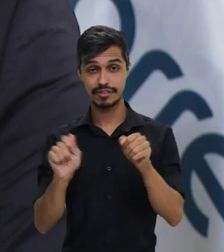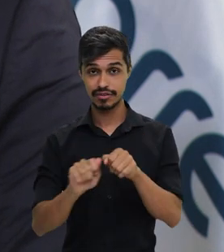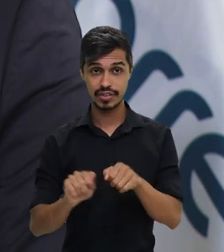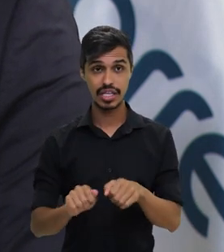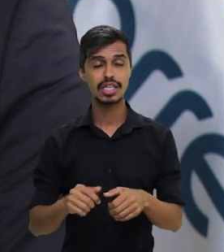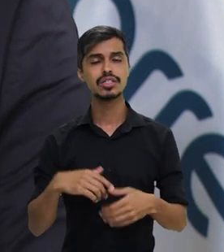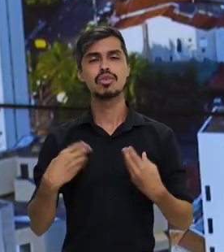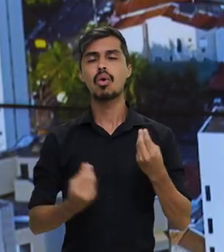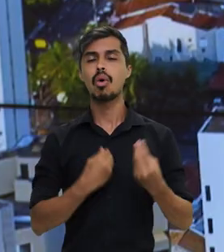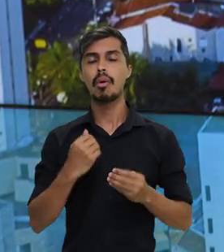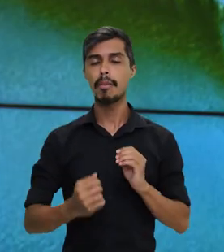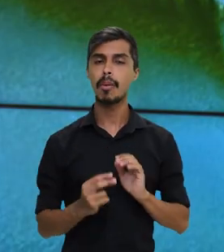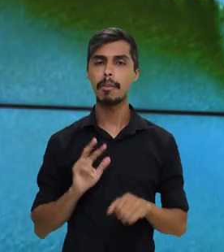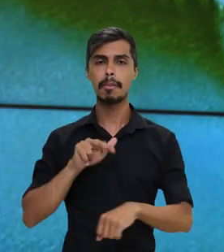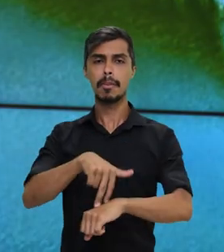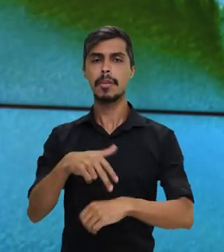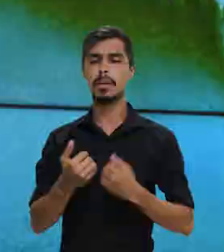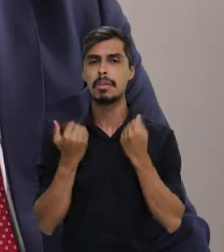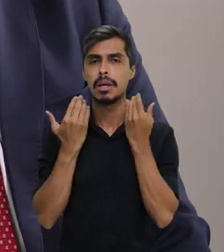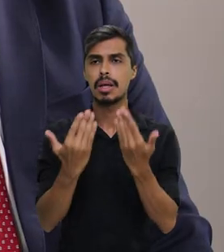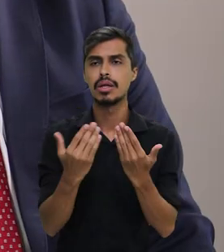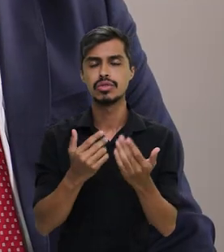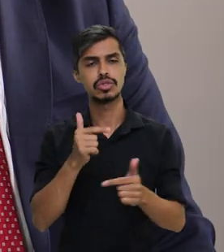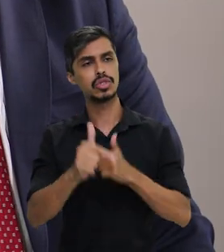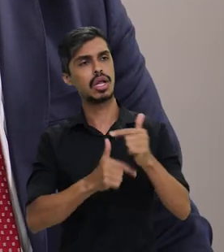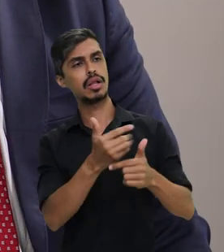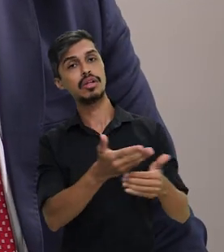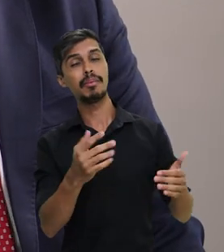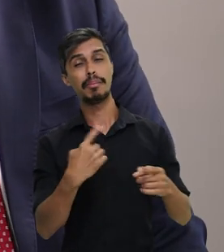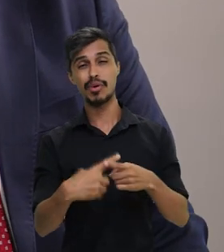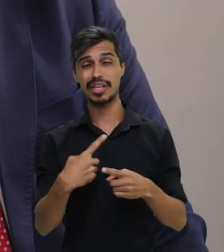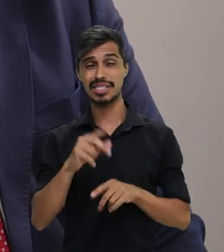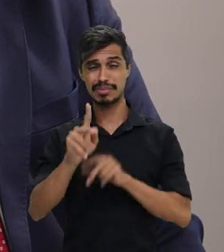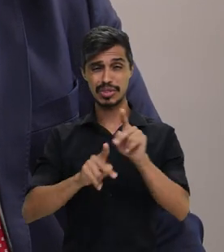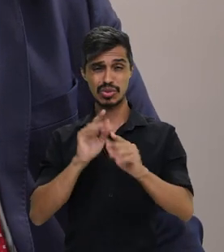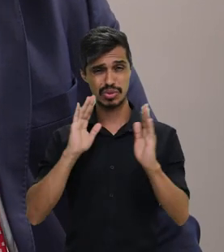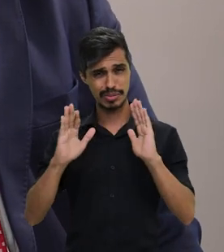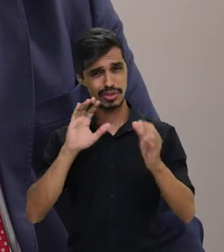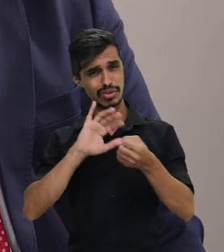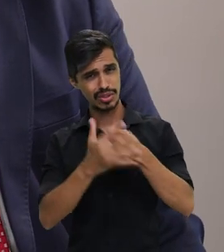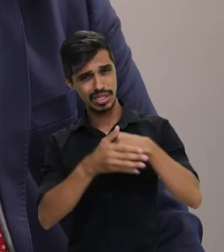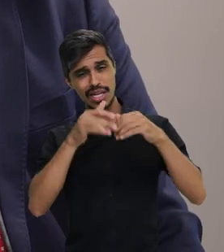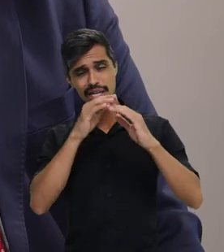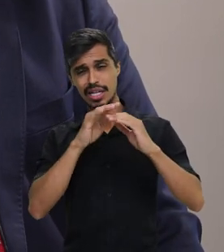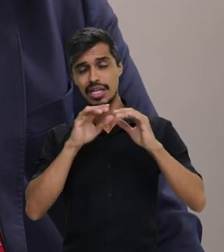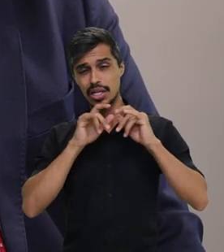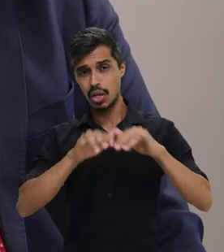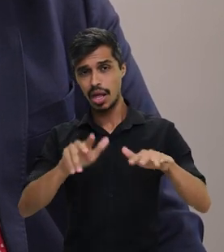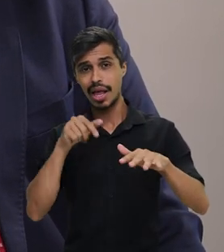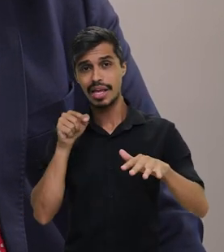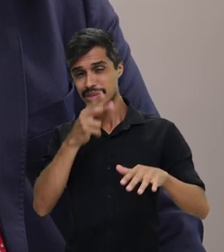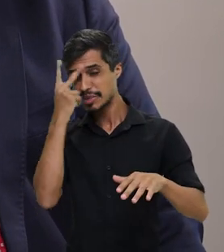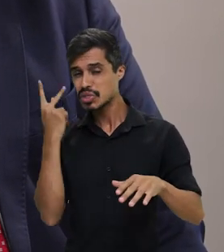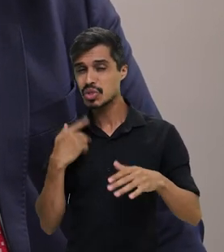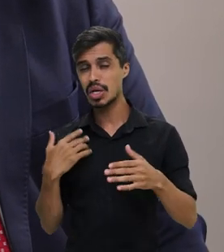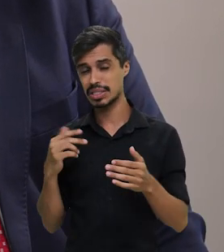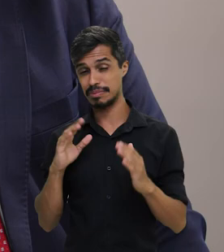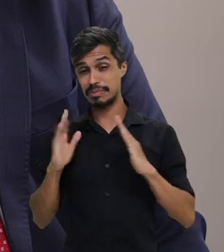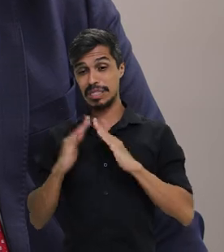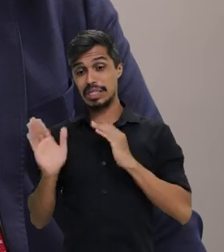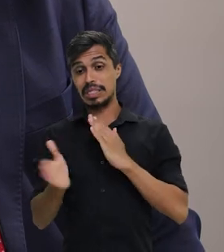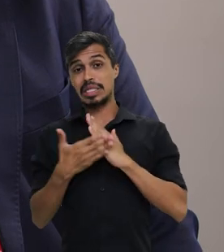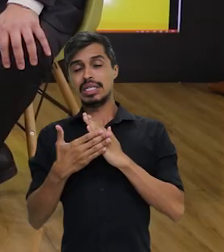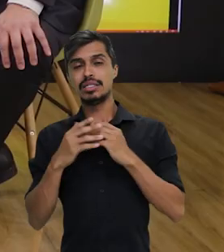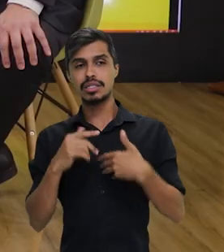se comportou de prestação de serviço para o povo. O povo estava trancado dentro de casa, mas o funcionário dos Correios sempre levava a